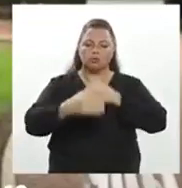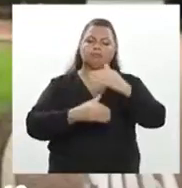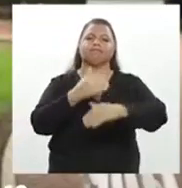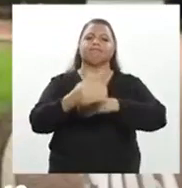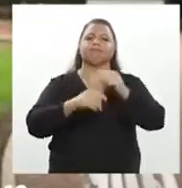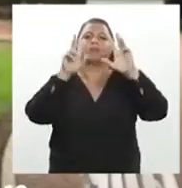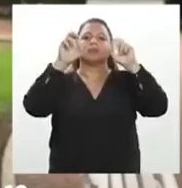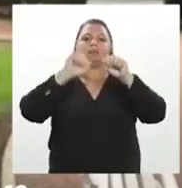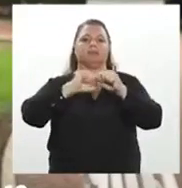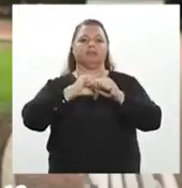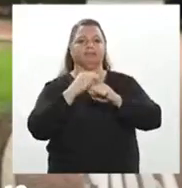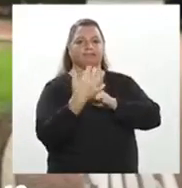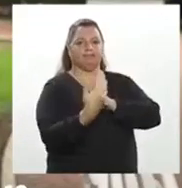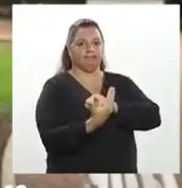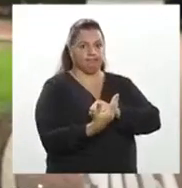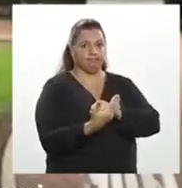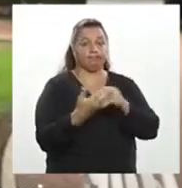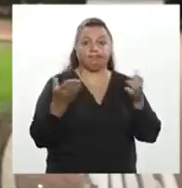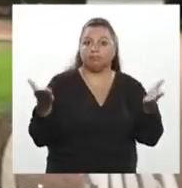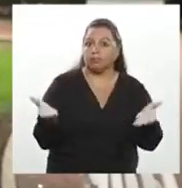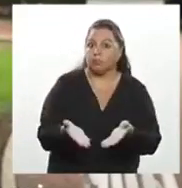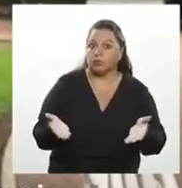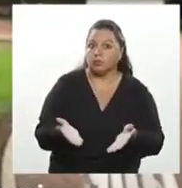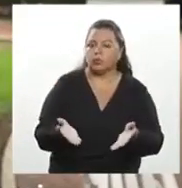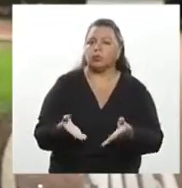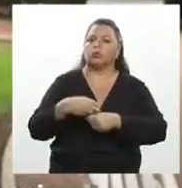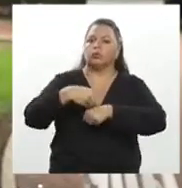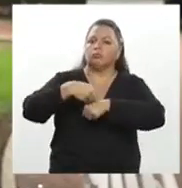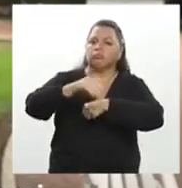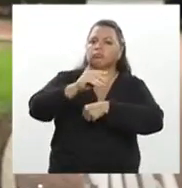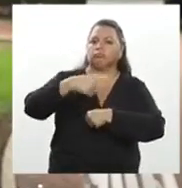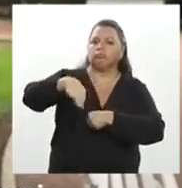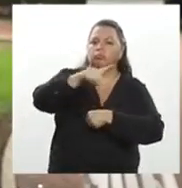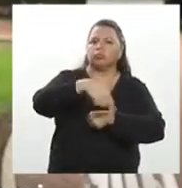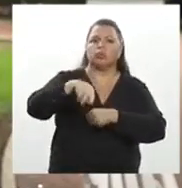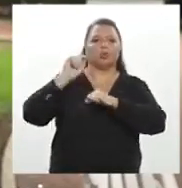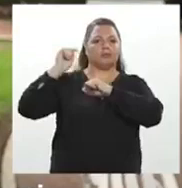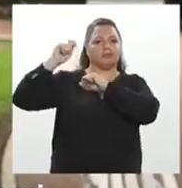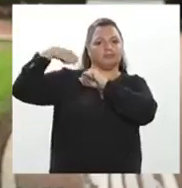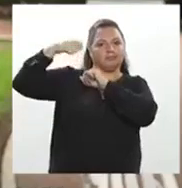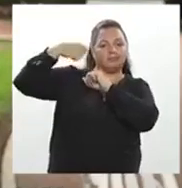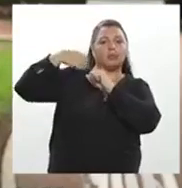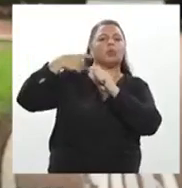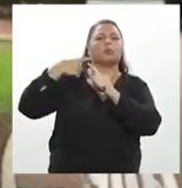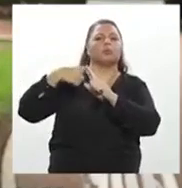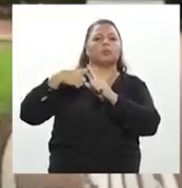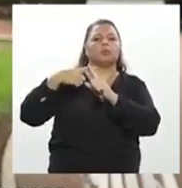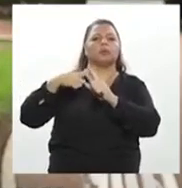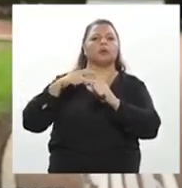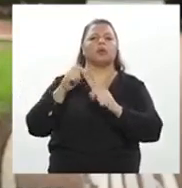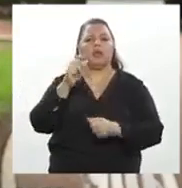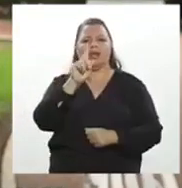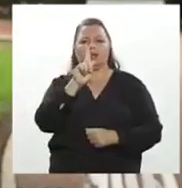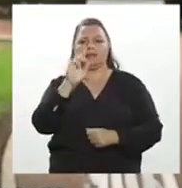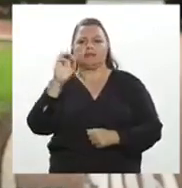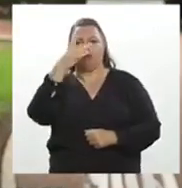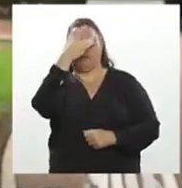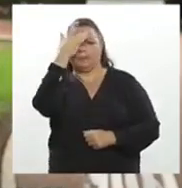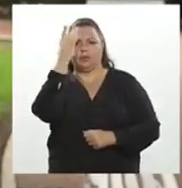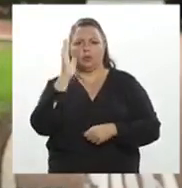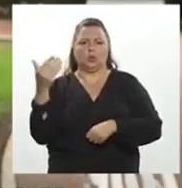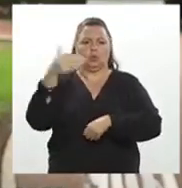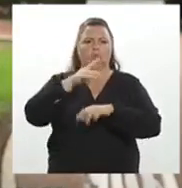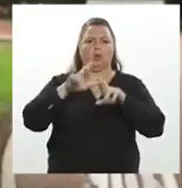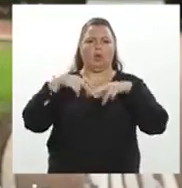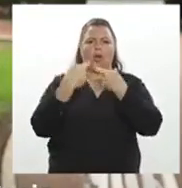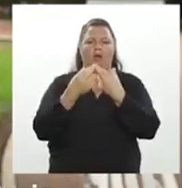crise do Covid-19. Por ora, faço esse comunicado por aqui para evitar reunião com mais de